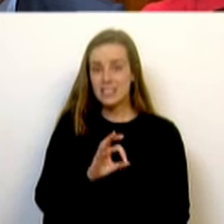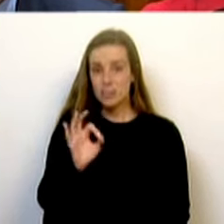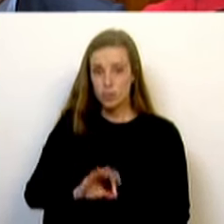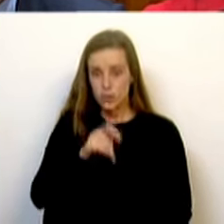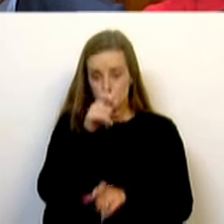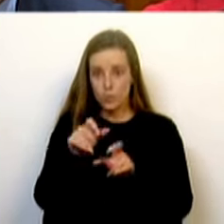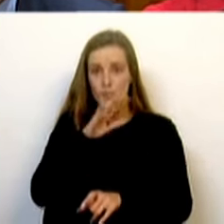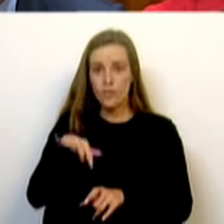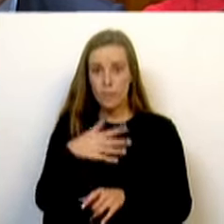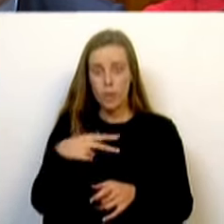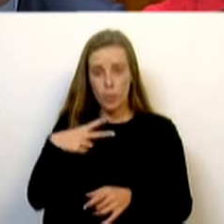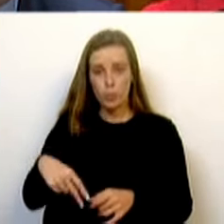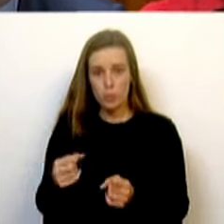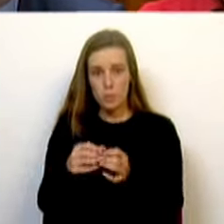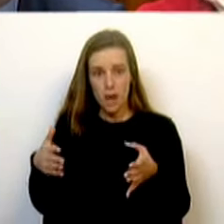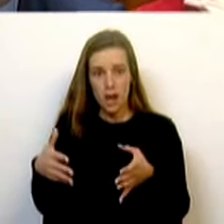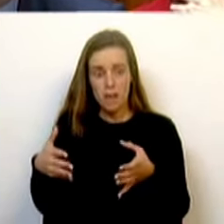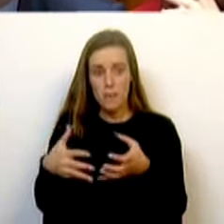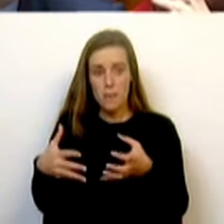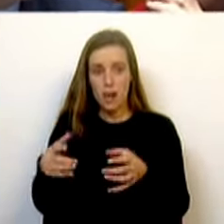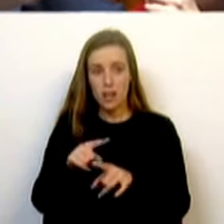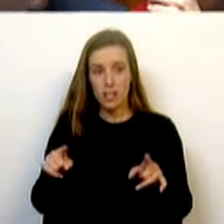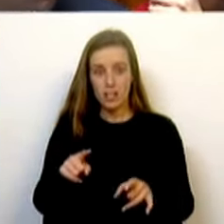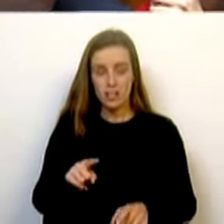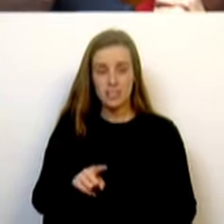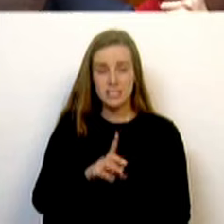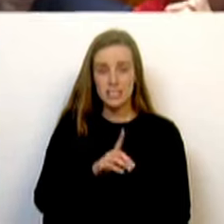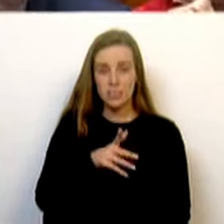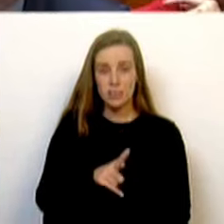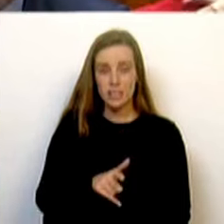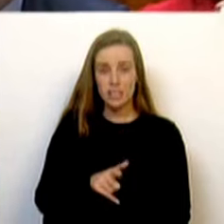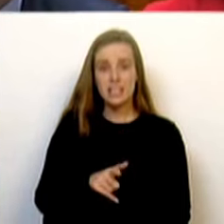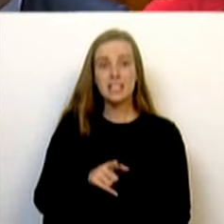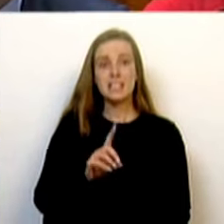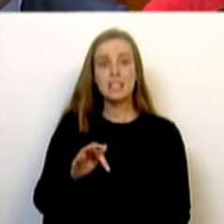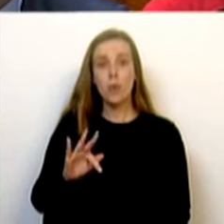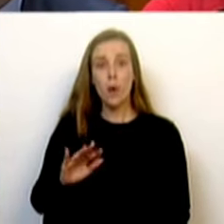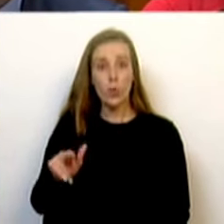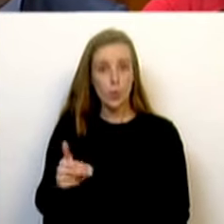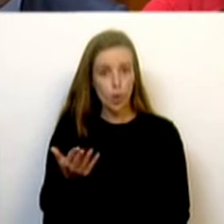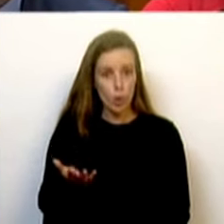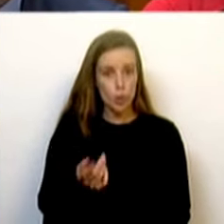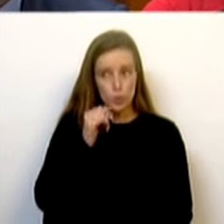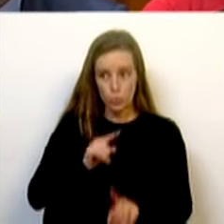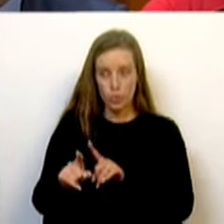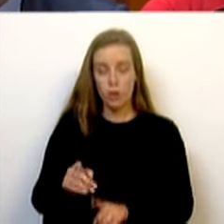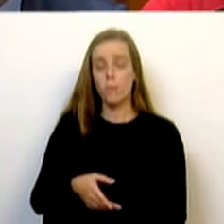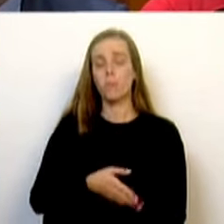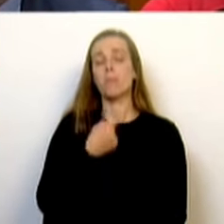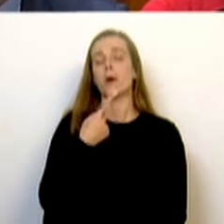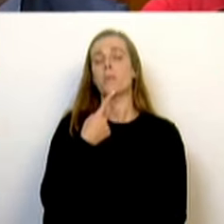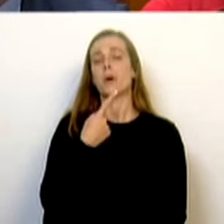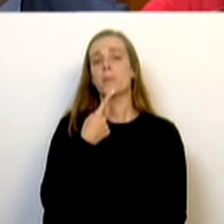famílias portuguesas. Estamos a falar de 3.134 euros, Sr. Deputado. O Sr. Deputado, que enche tantas vezes a boca